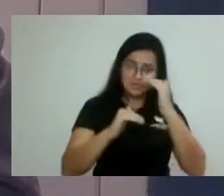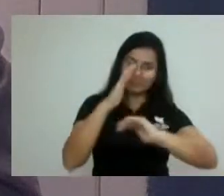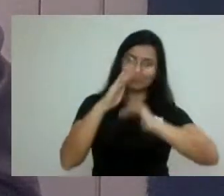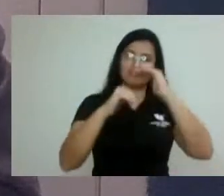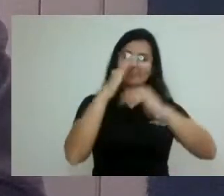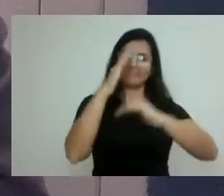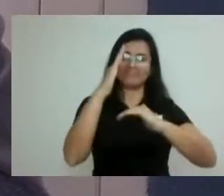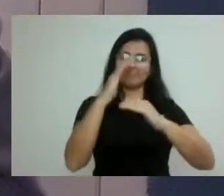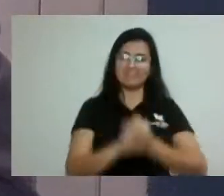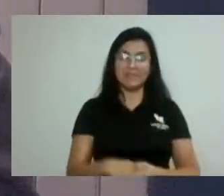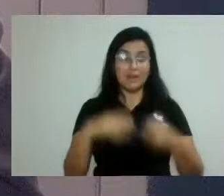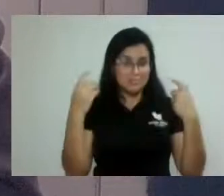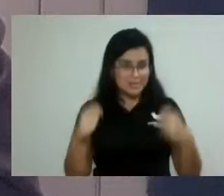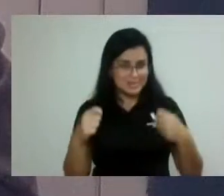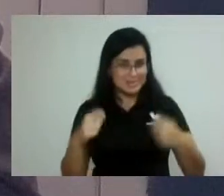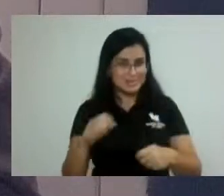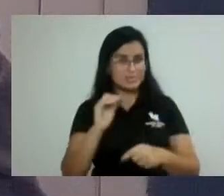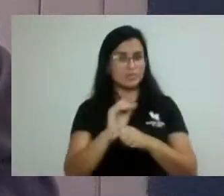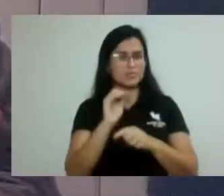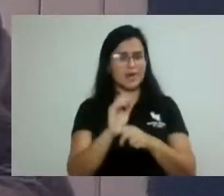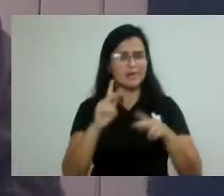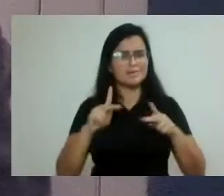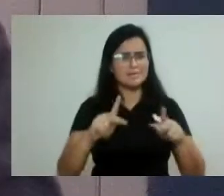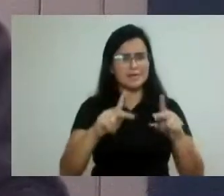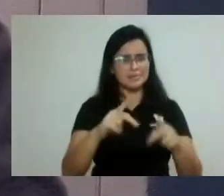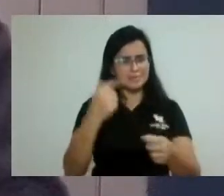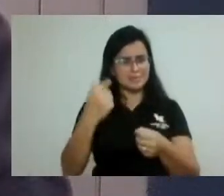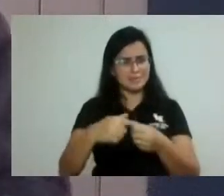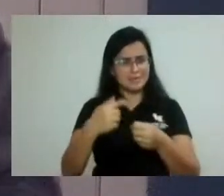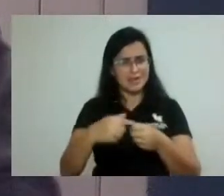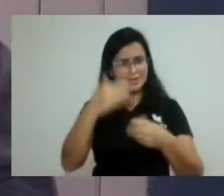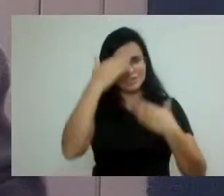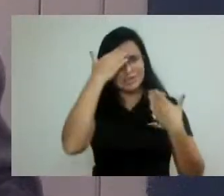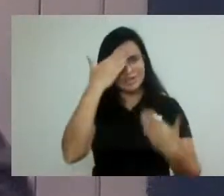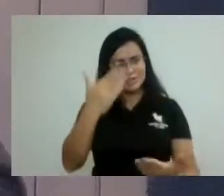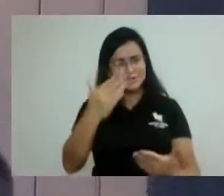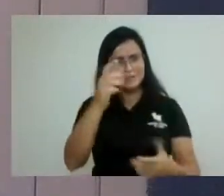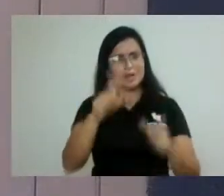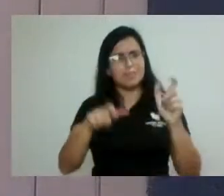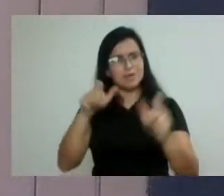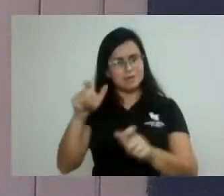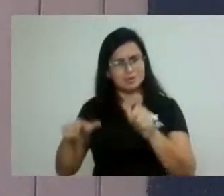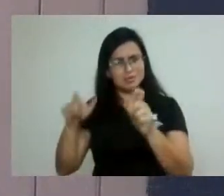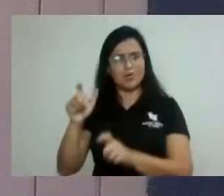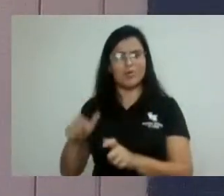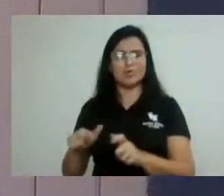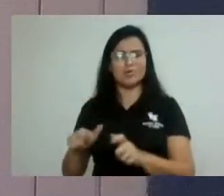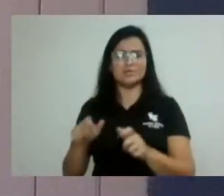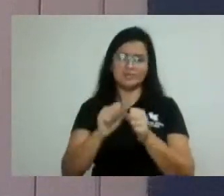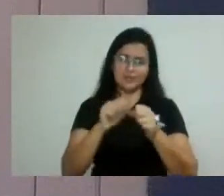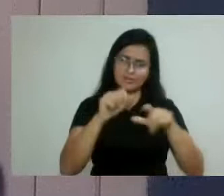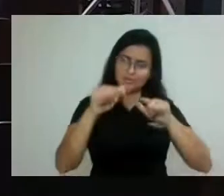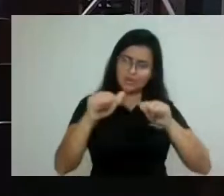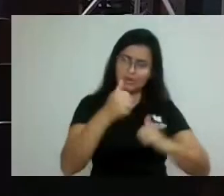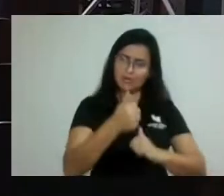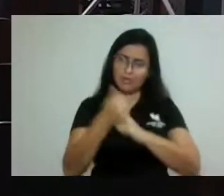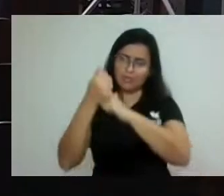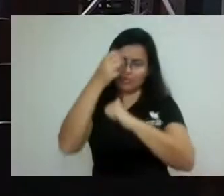sempre da cidade e agradecer a quem faz o trabalho, capitaneado aí pela nossa prefeita Margarida. Parabéns aí. Muito obrigado, senhor presidente.